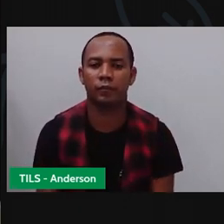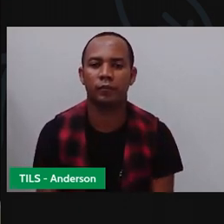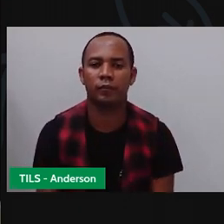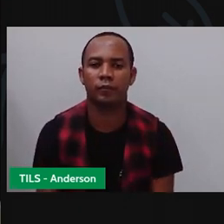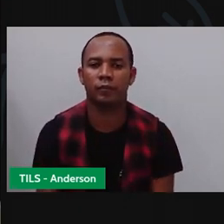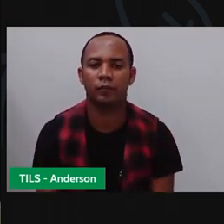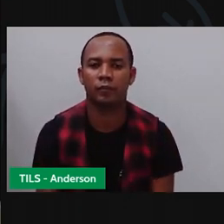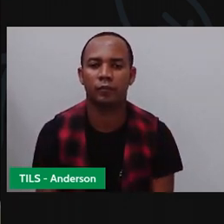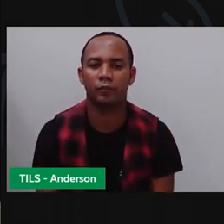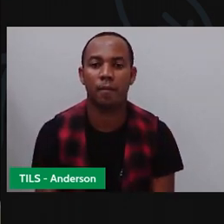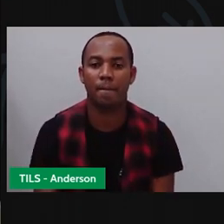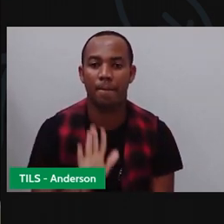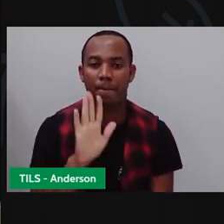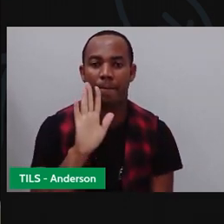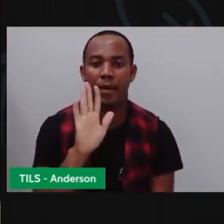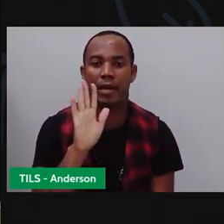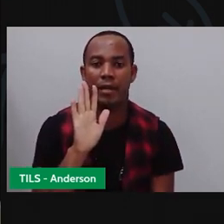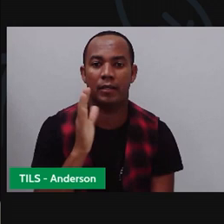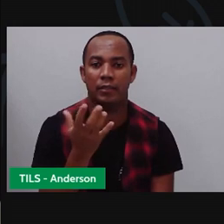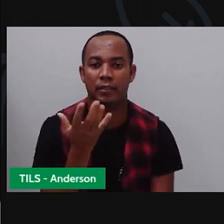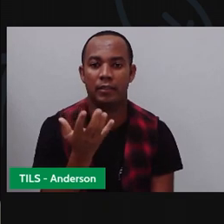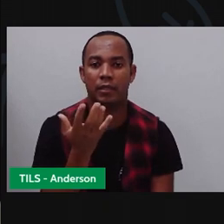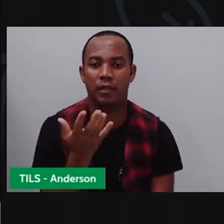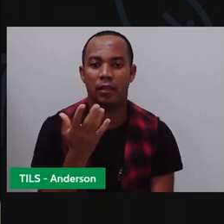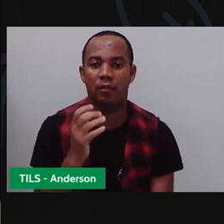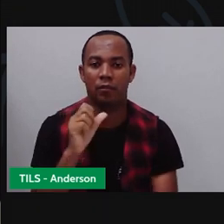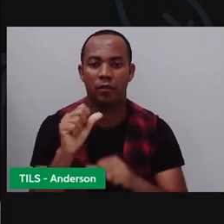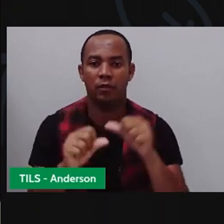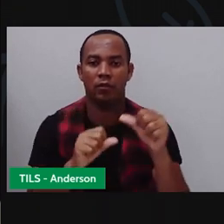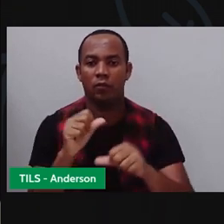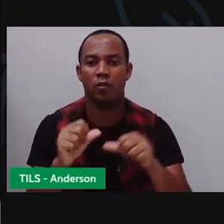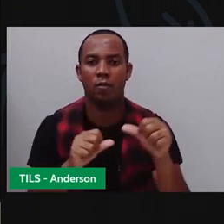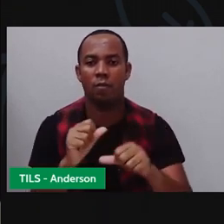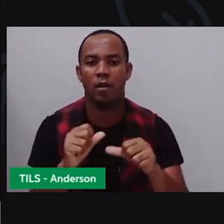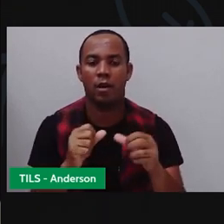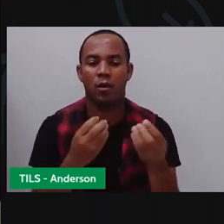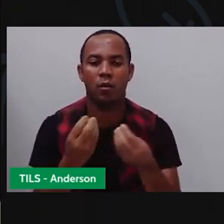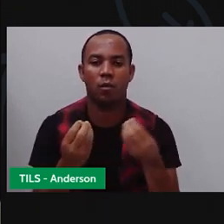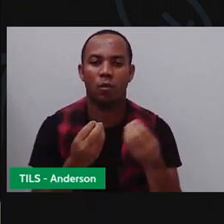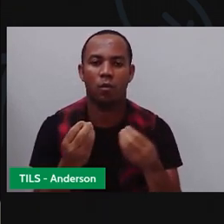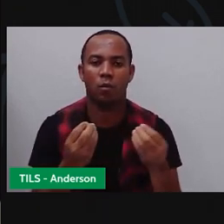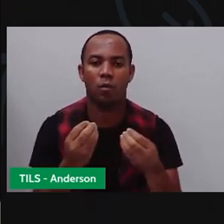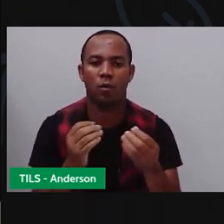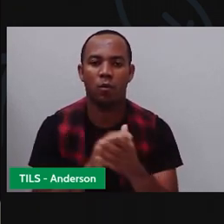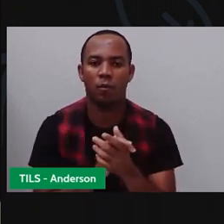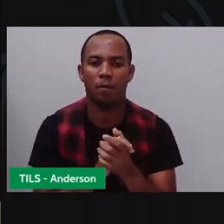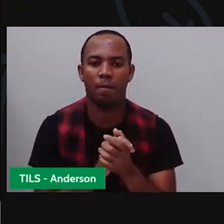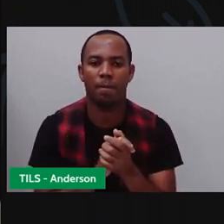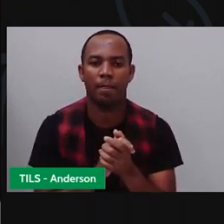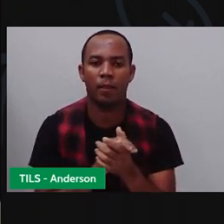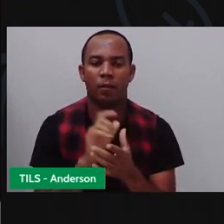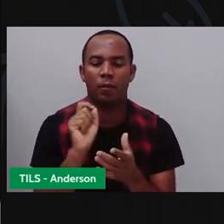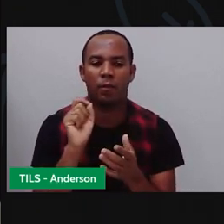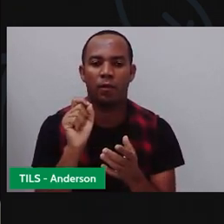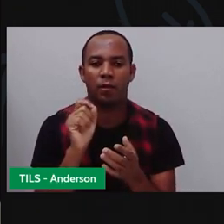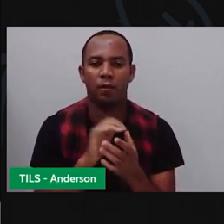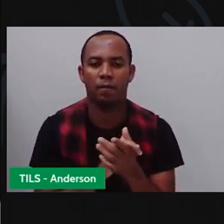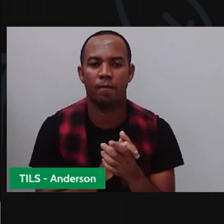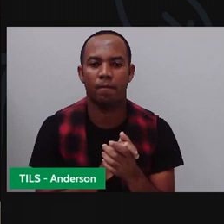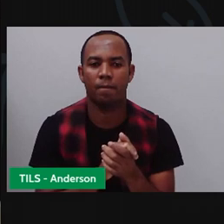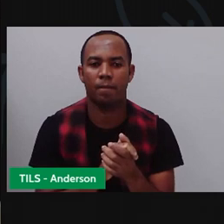vinte. Mas, se eu quero transformar isso aqui em uma multiplicação, não é isso? Vai ser o quê?